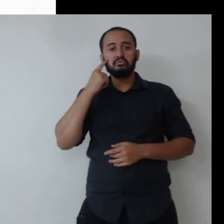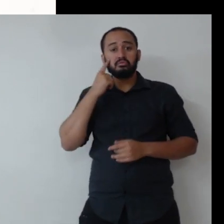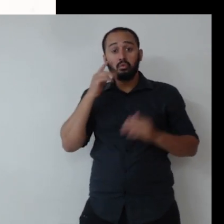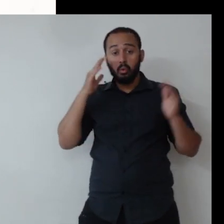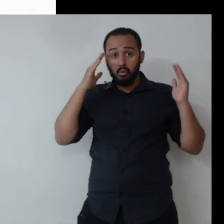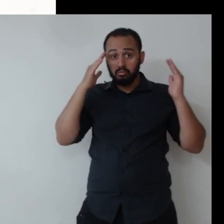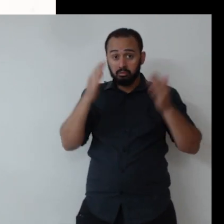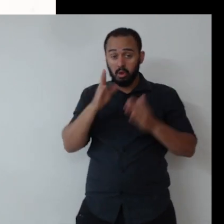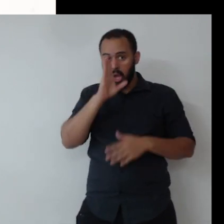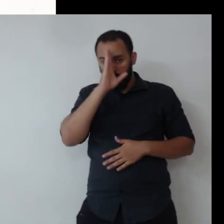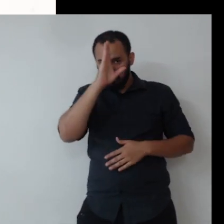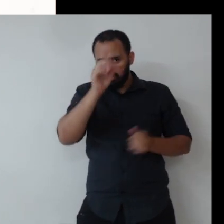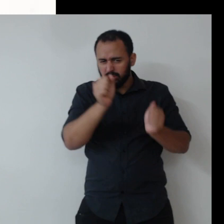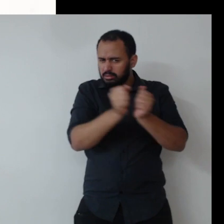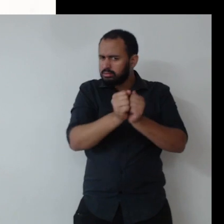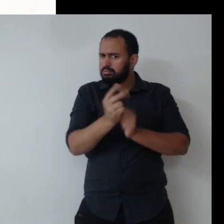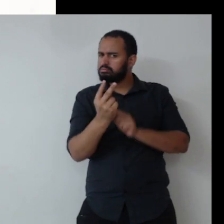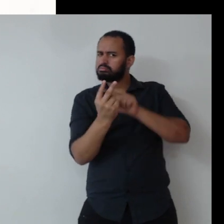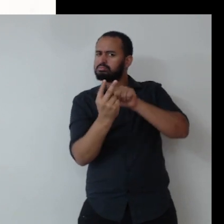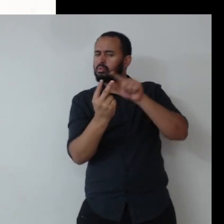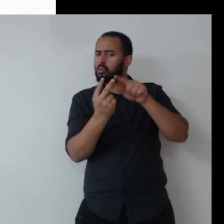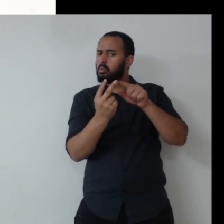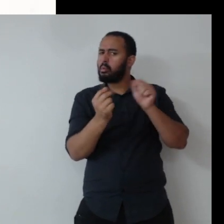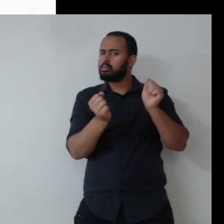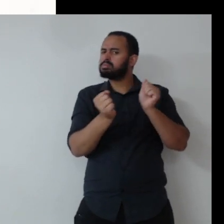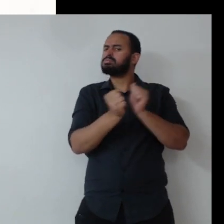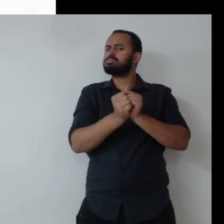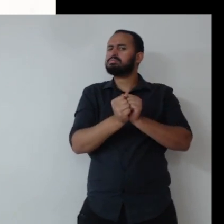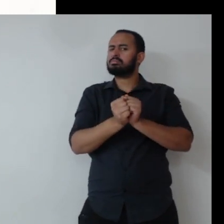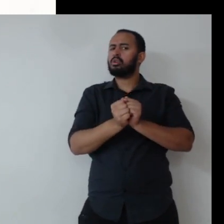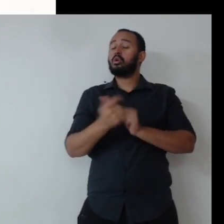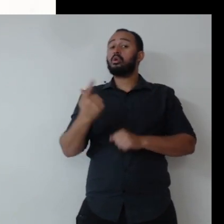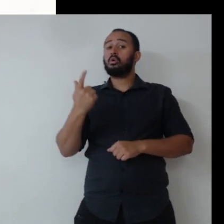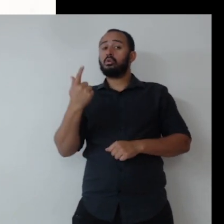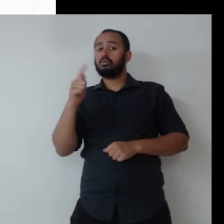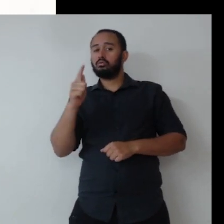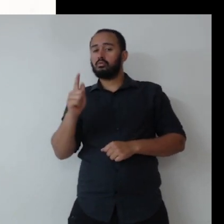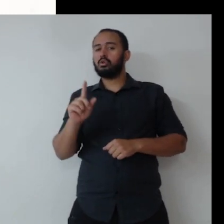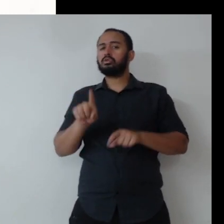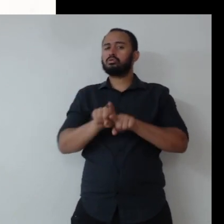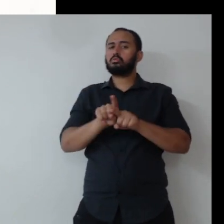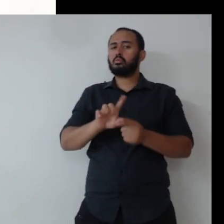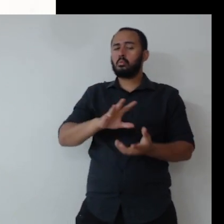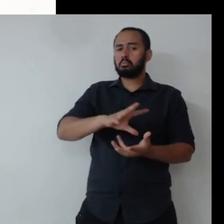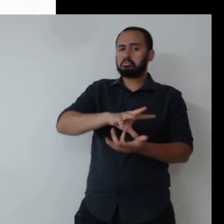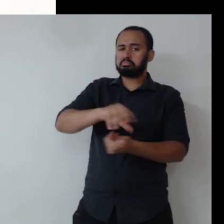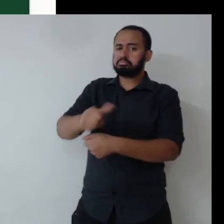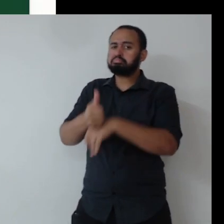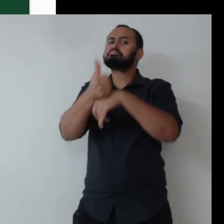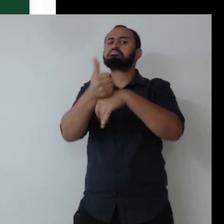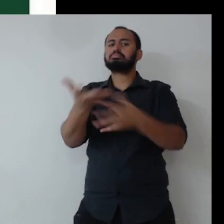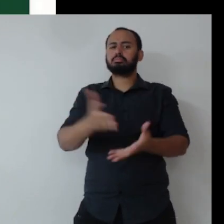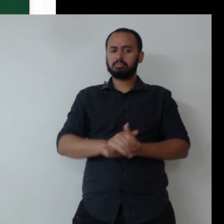perspectivas, esses princípios conjugados como dois lados da mesma moeda, da governança e da sustentabilidade.